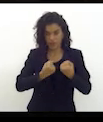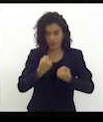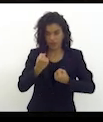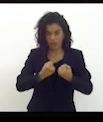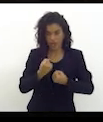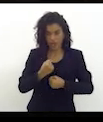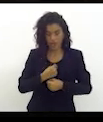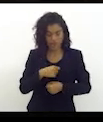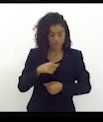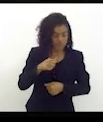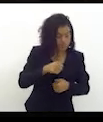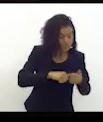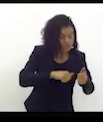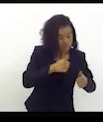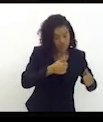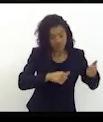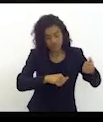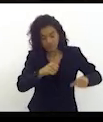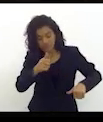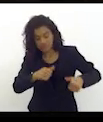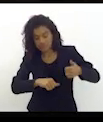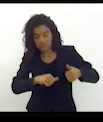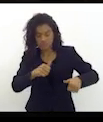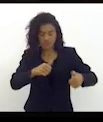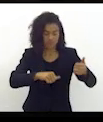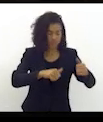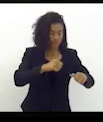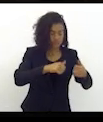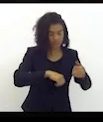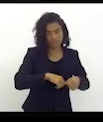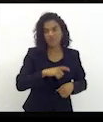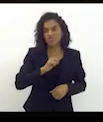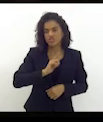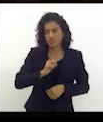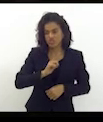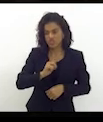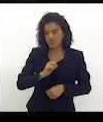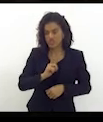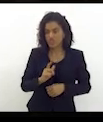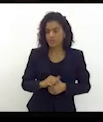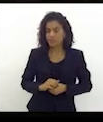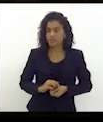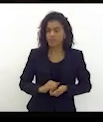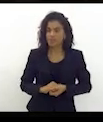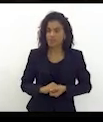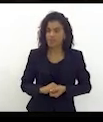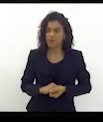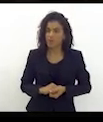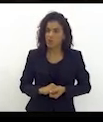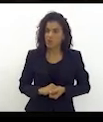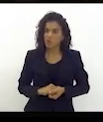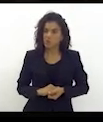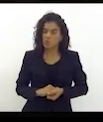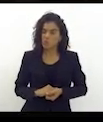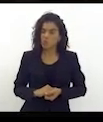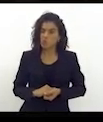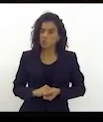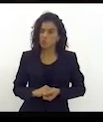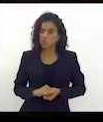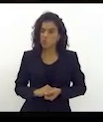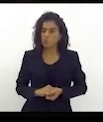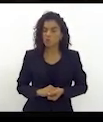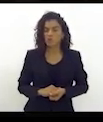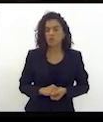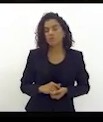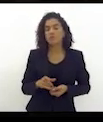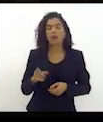essas três pragas existiam concomitantemente quanto a máfia da